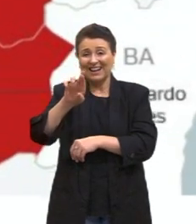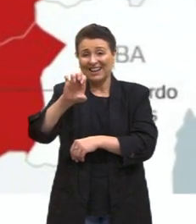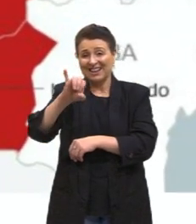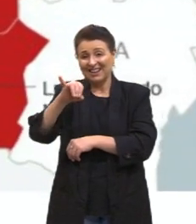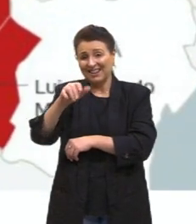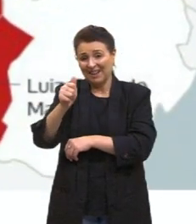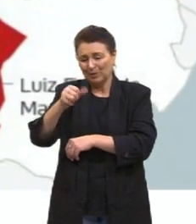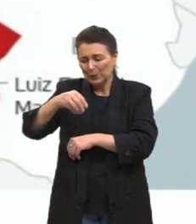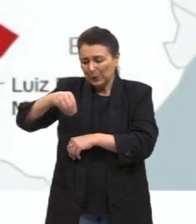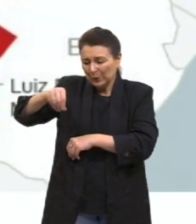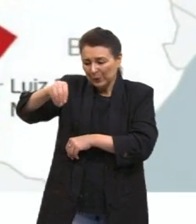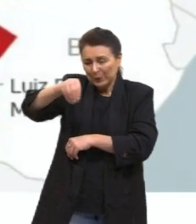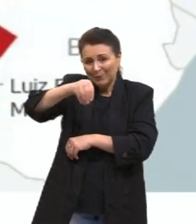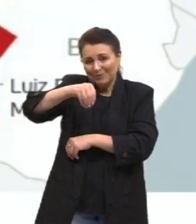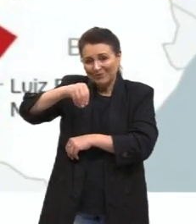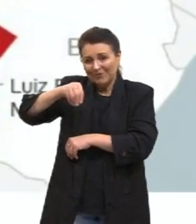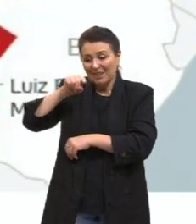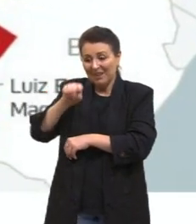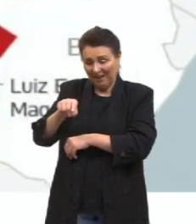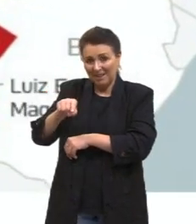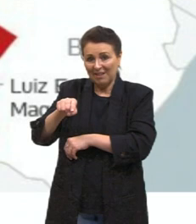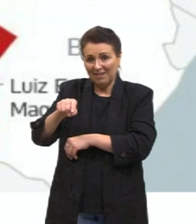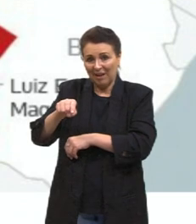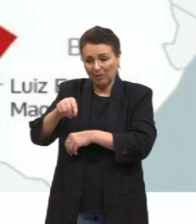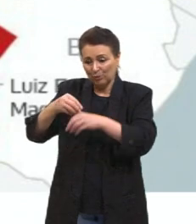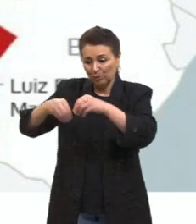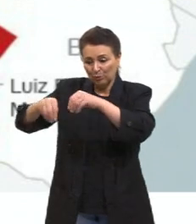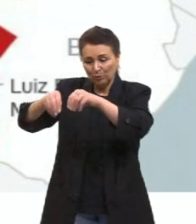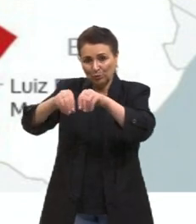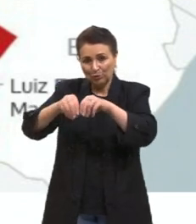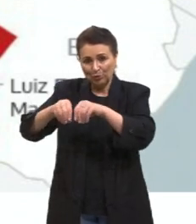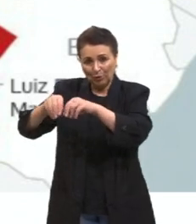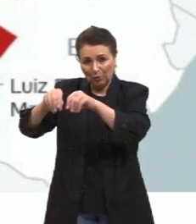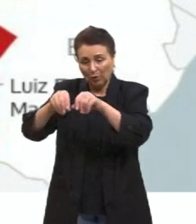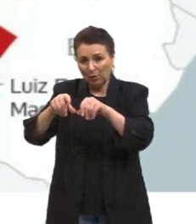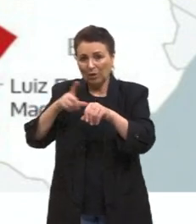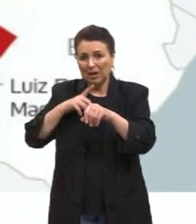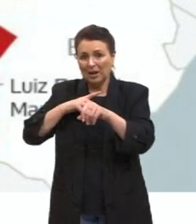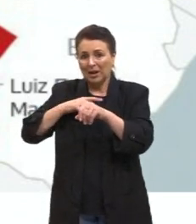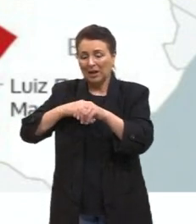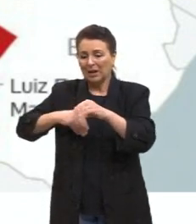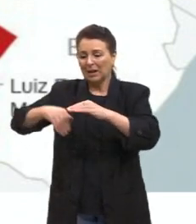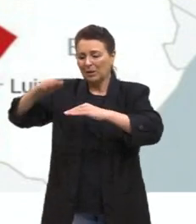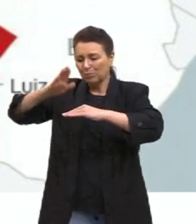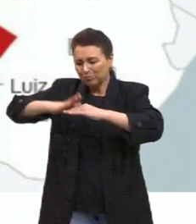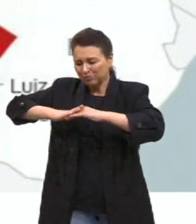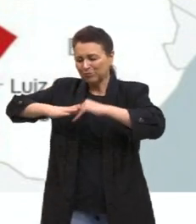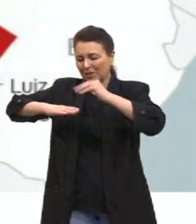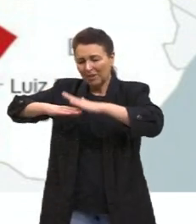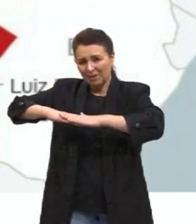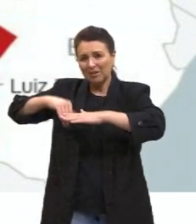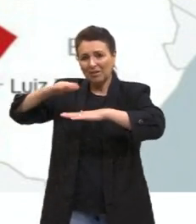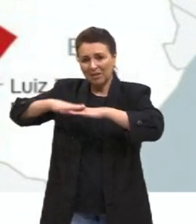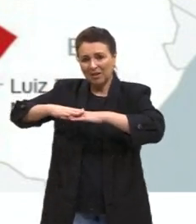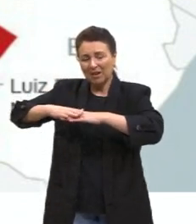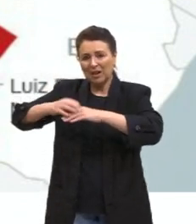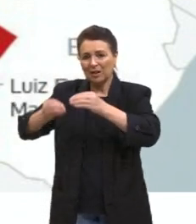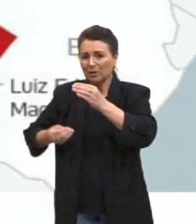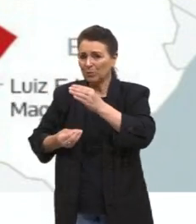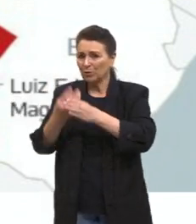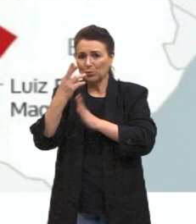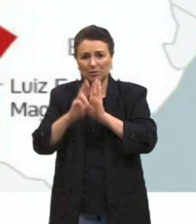areia, muitas vezes, ela não é solidificada, ela não se produz, não representa.